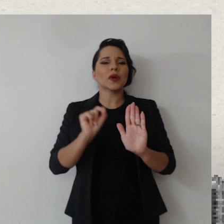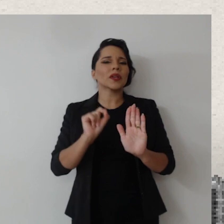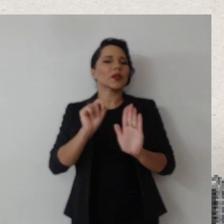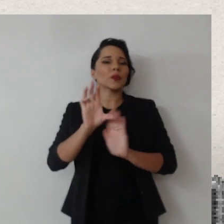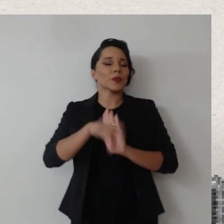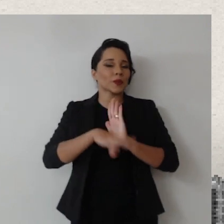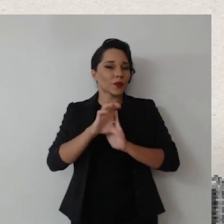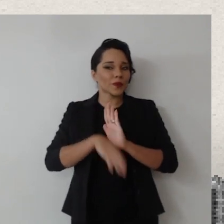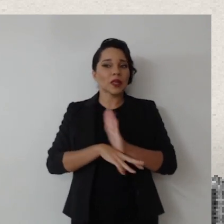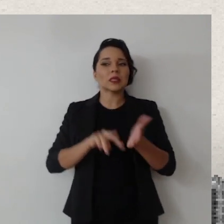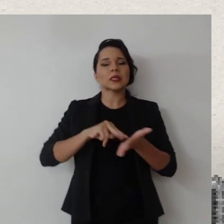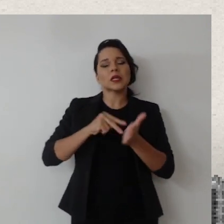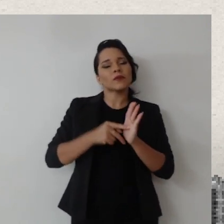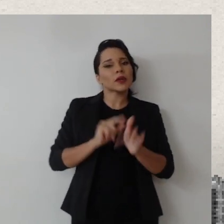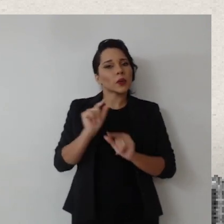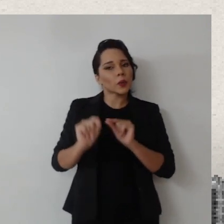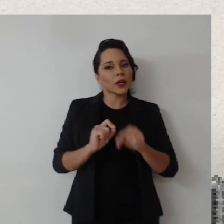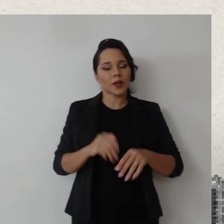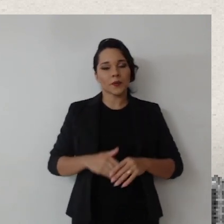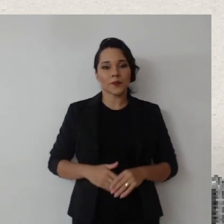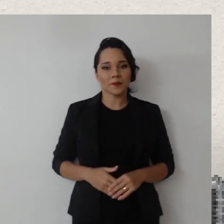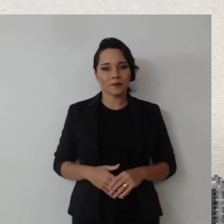conceito, essa sigla,